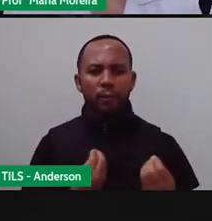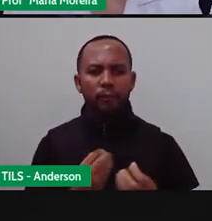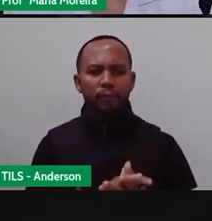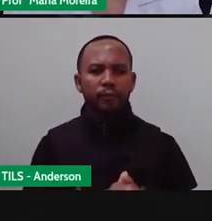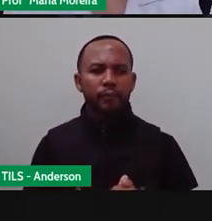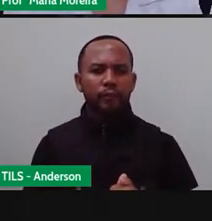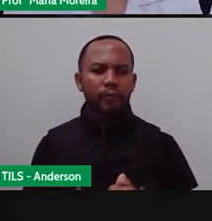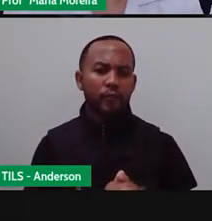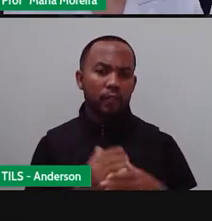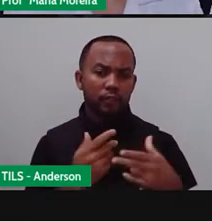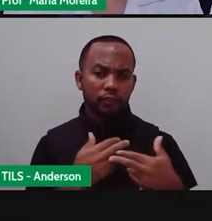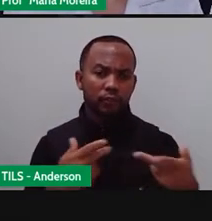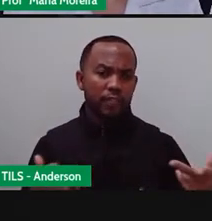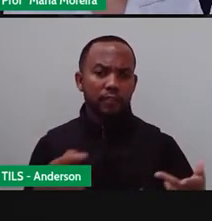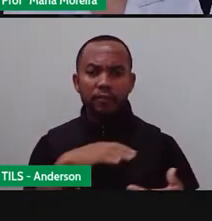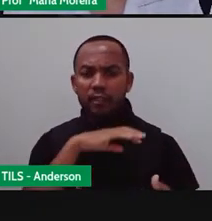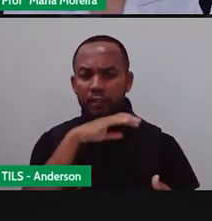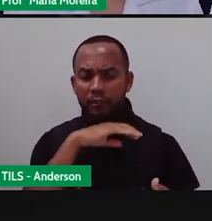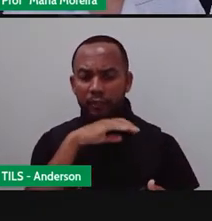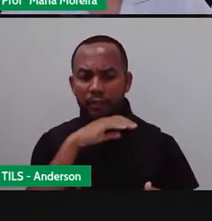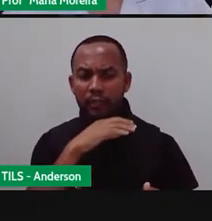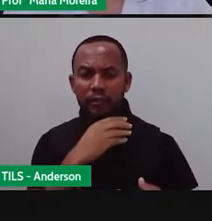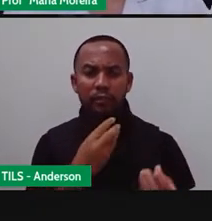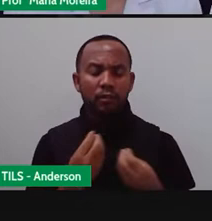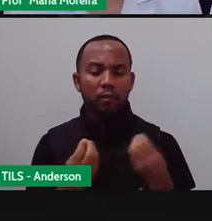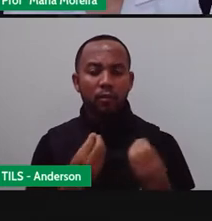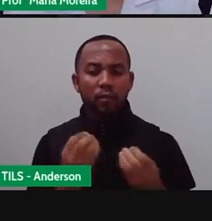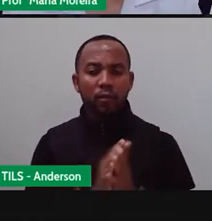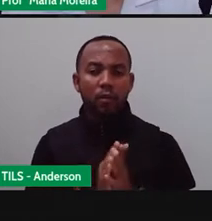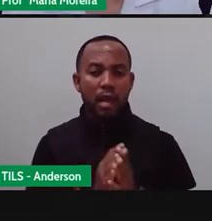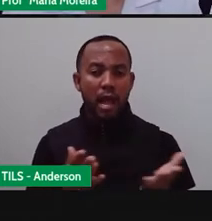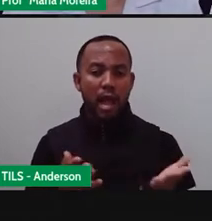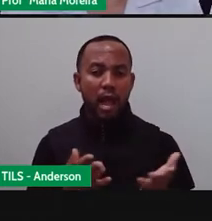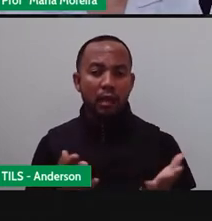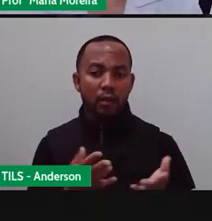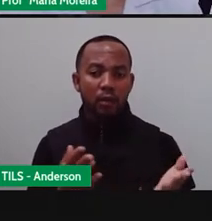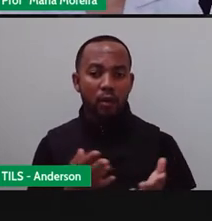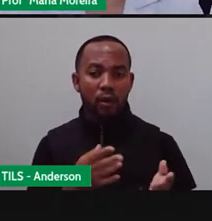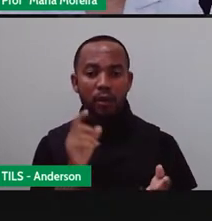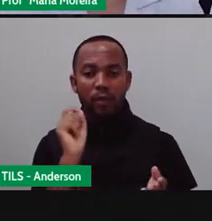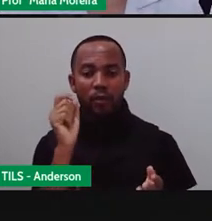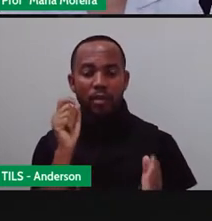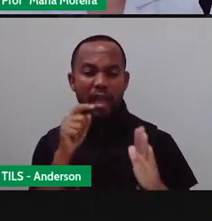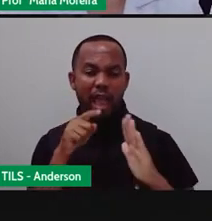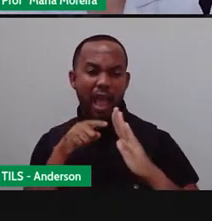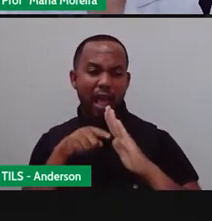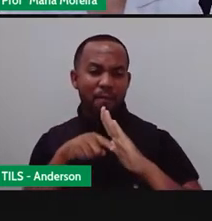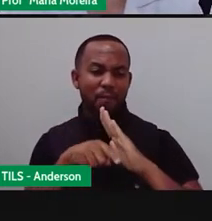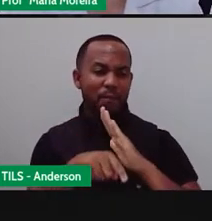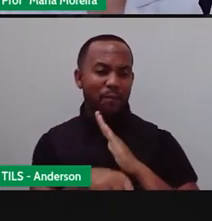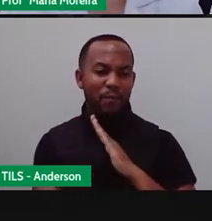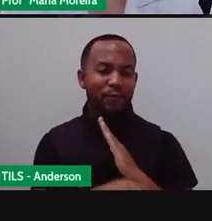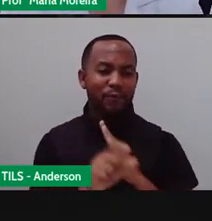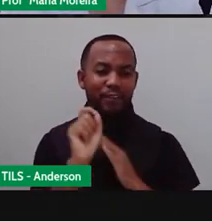de alguns desses animais e vamos aprofundar um pouco mais agora.